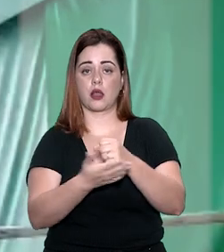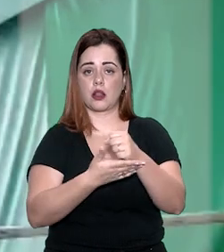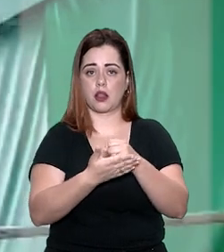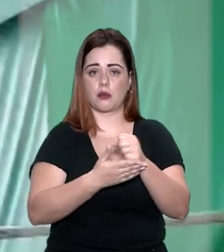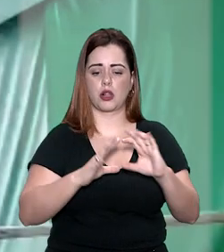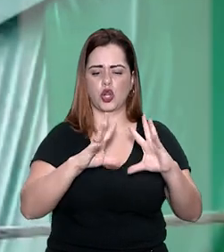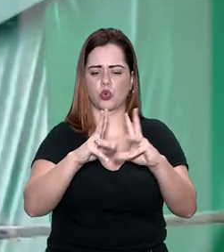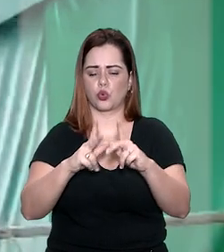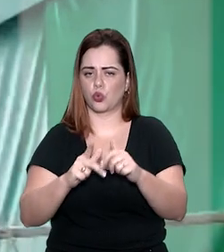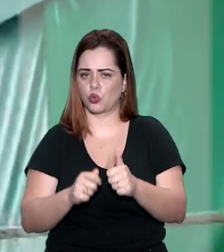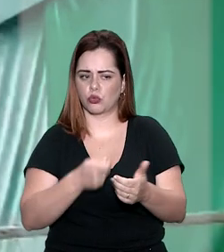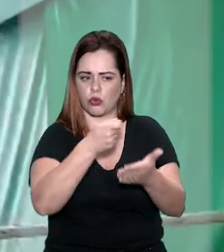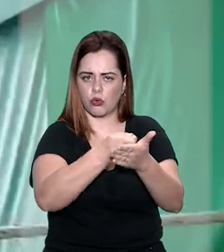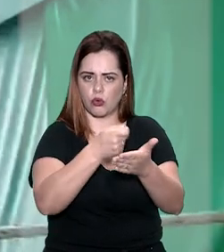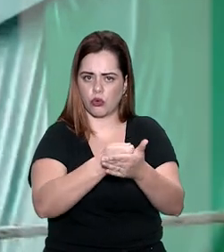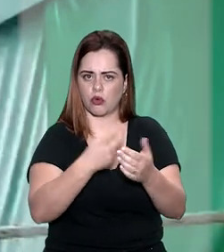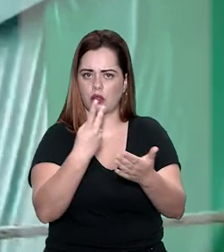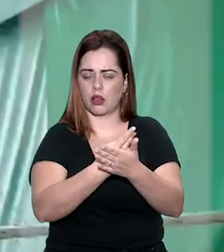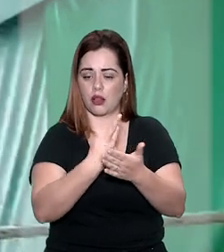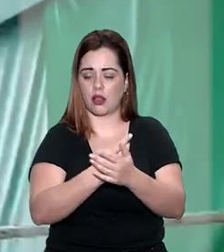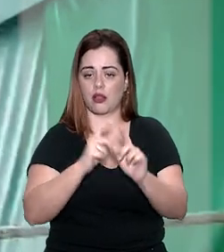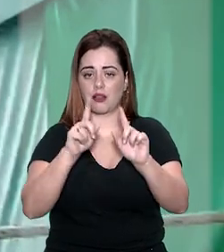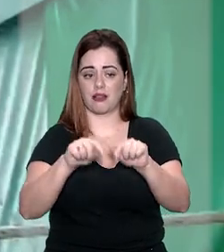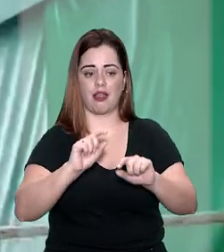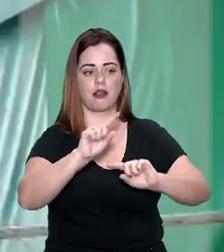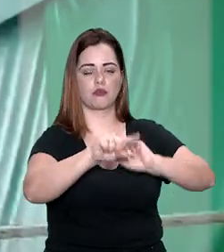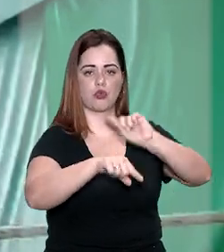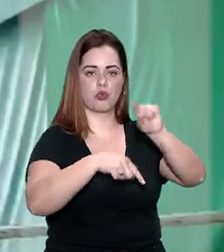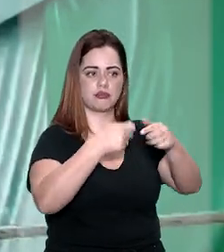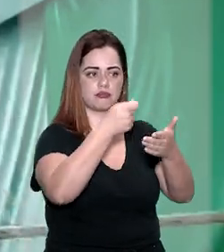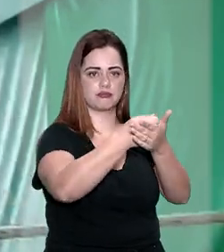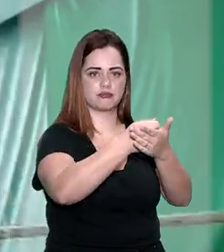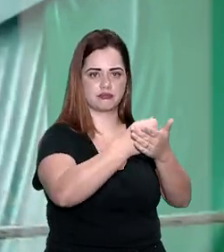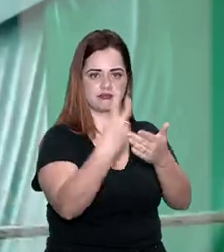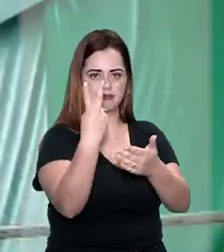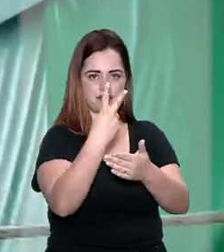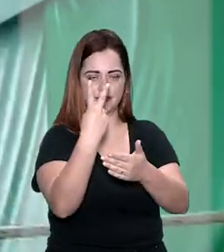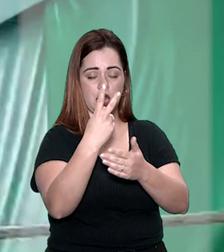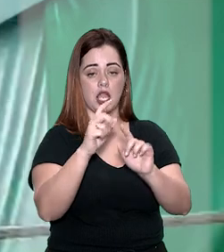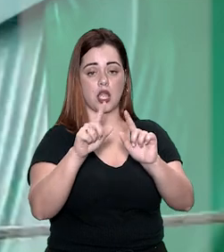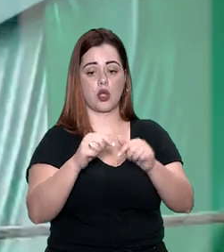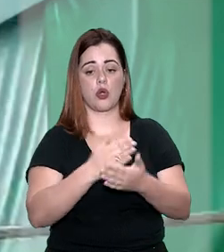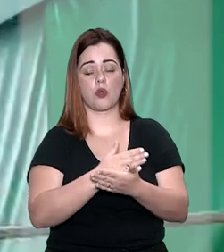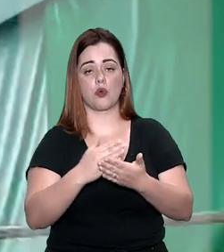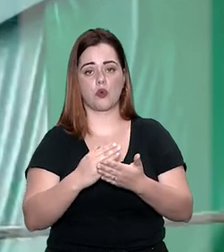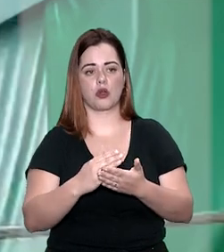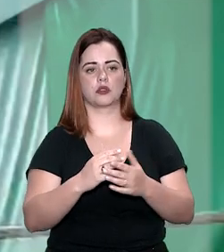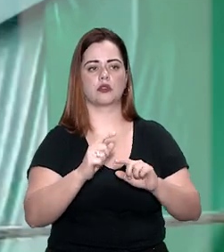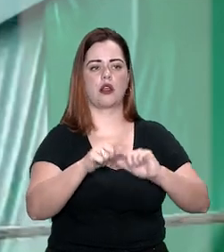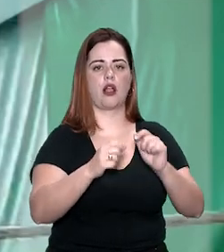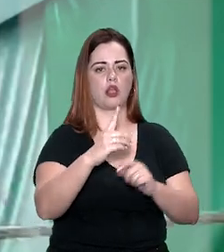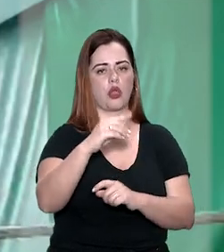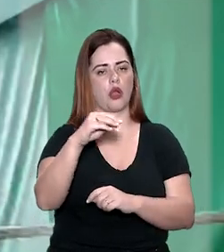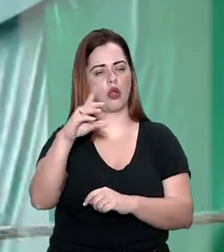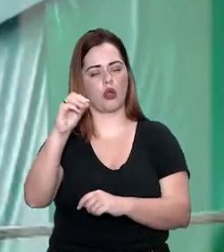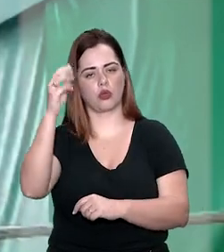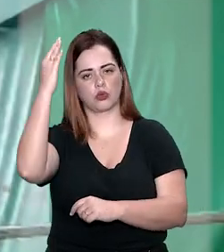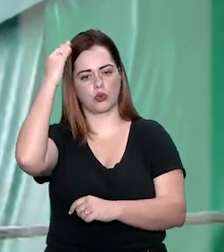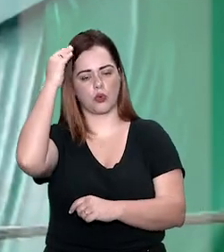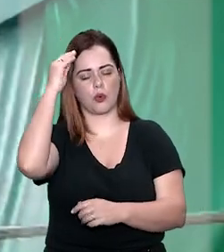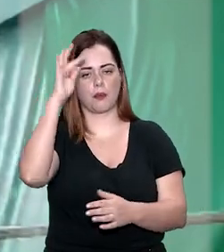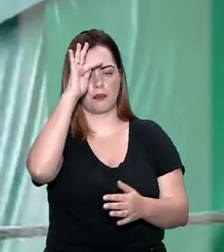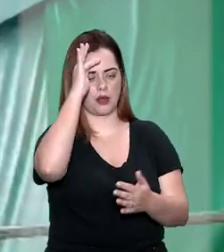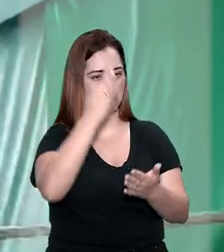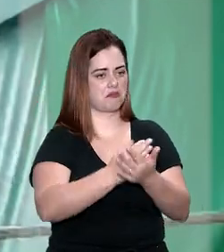estabelece que toda cobrança indevida vai ser restituída em dobro quando acontece casos de dolo, culpa, má